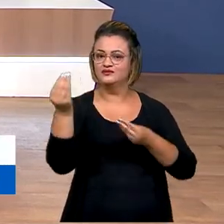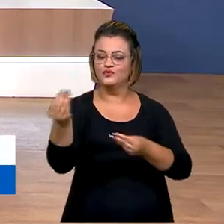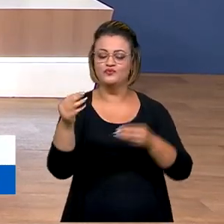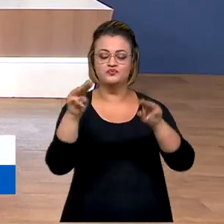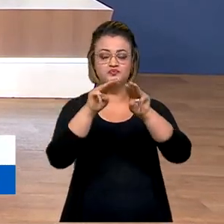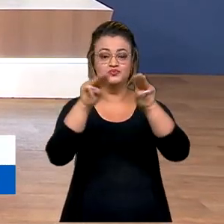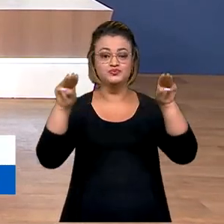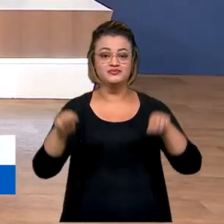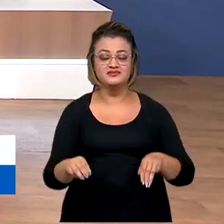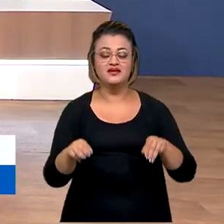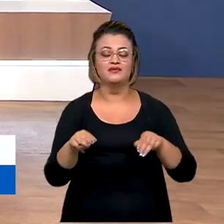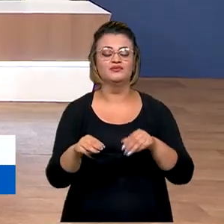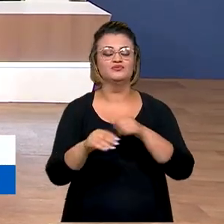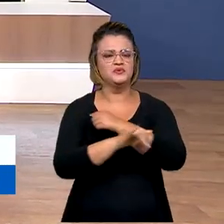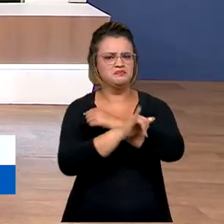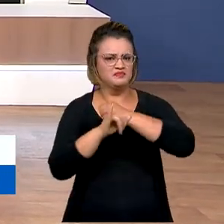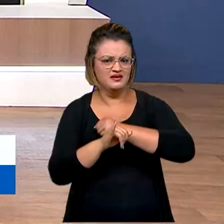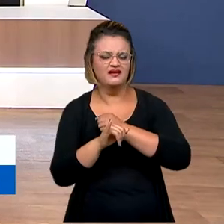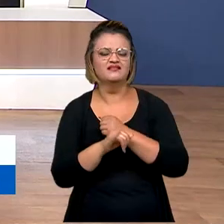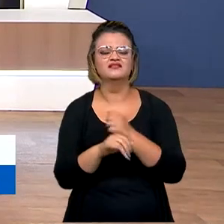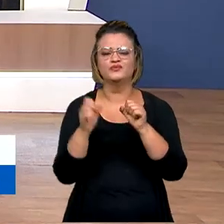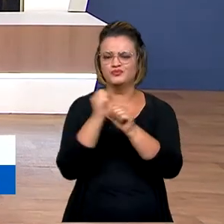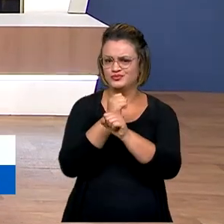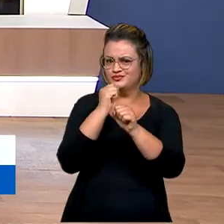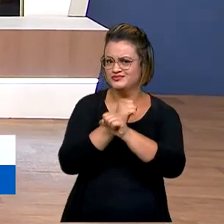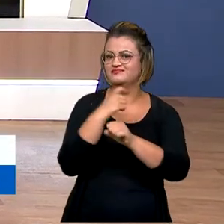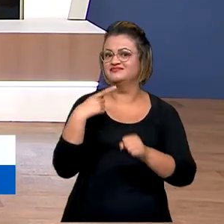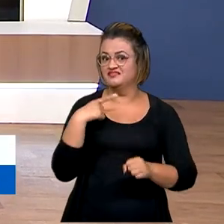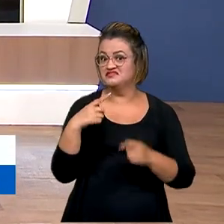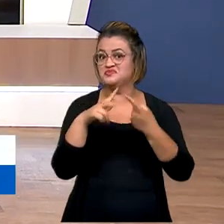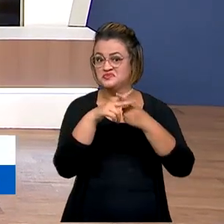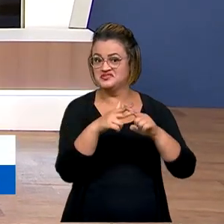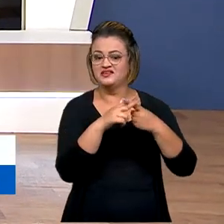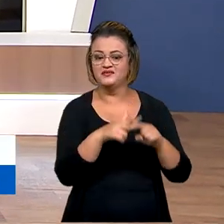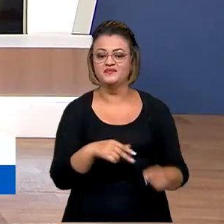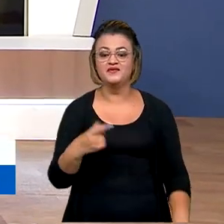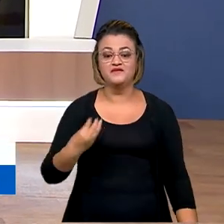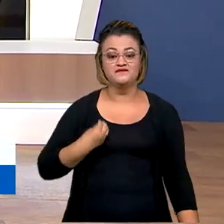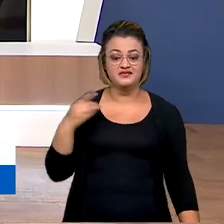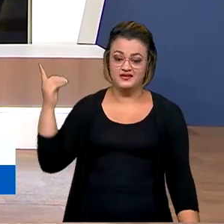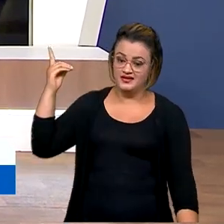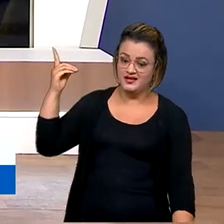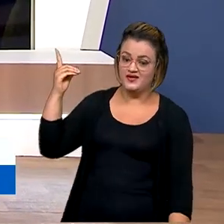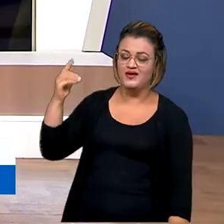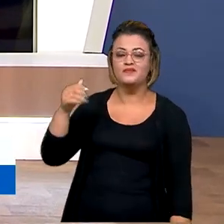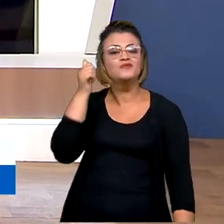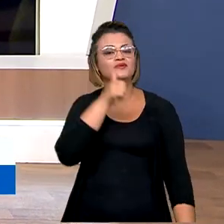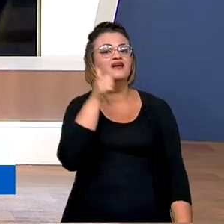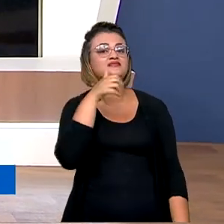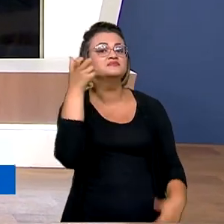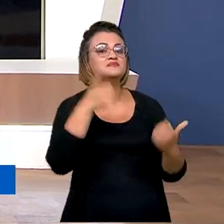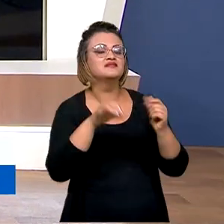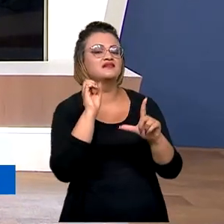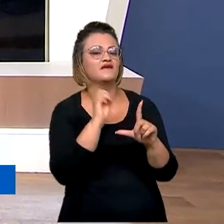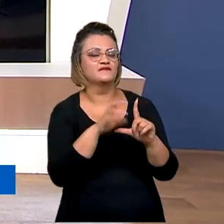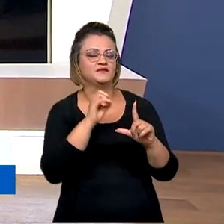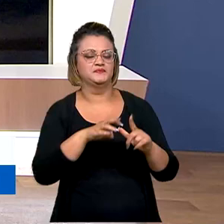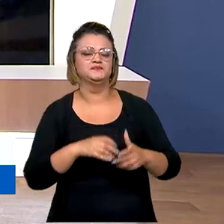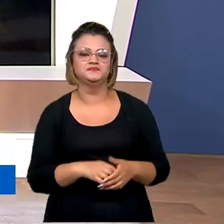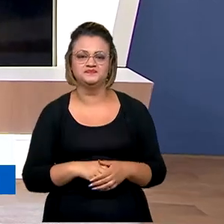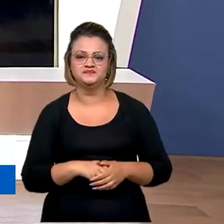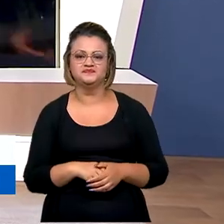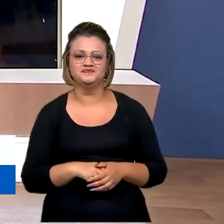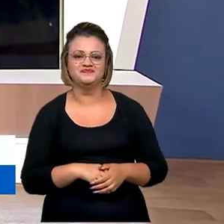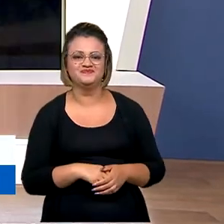Museu do Ipiranga, que passou por uma ampla reforma, como a gente já falou aqui. É verdade. Quem tá lá e traz mais informações pra gente ao vivo é a repórter